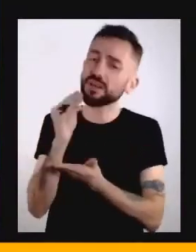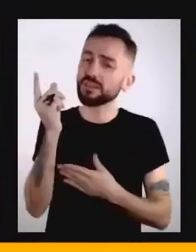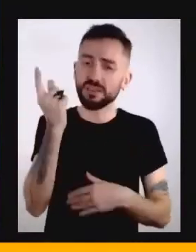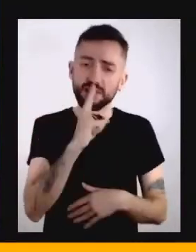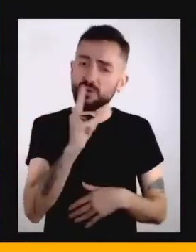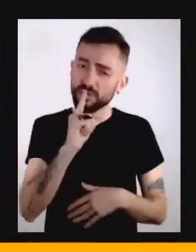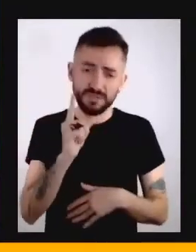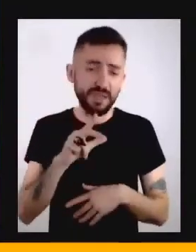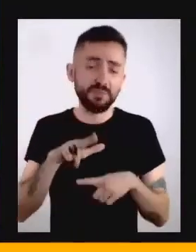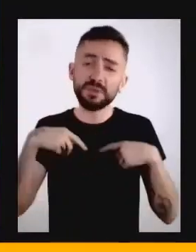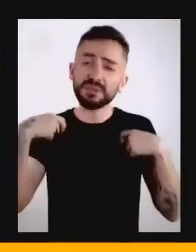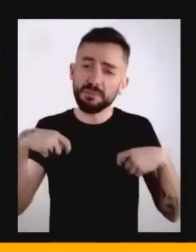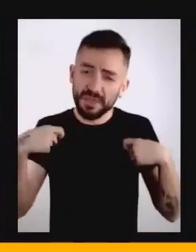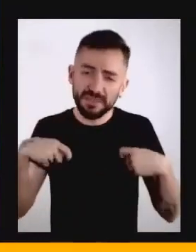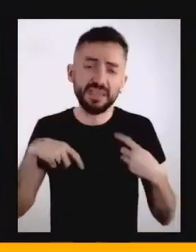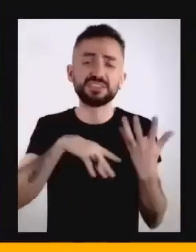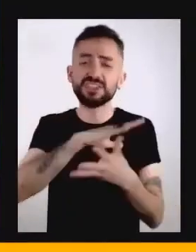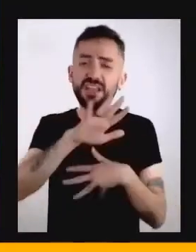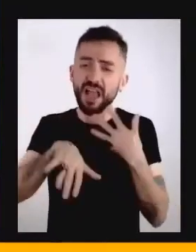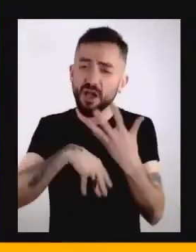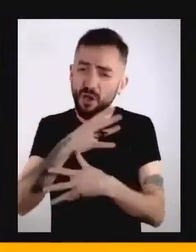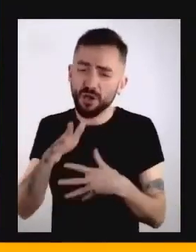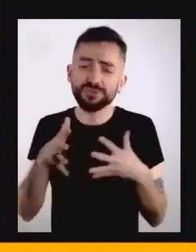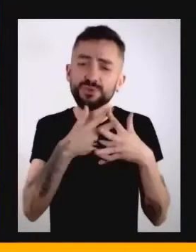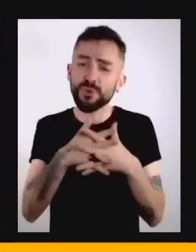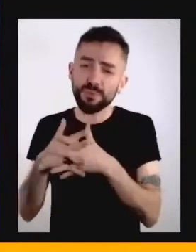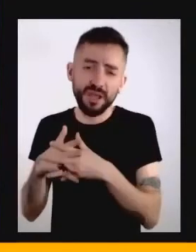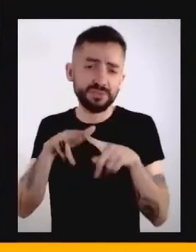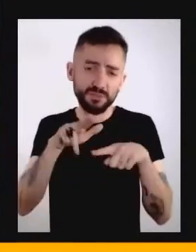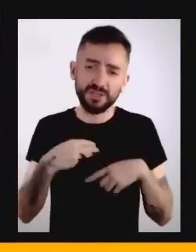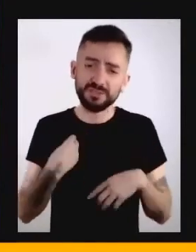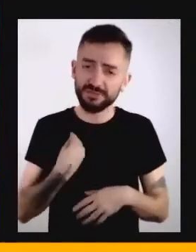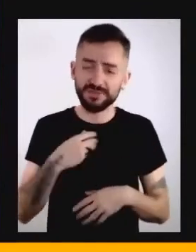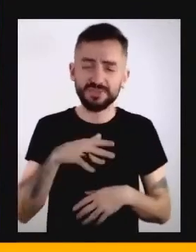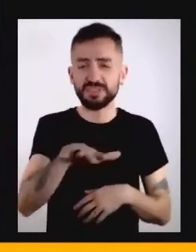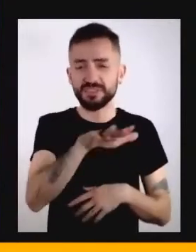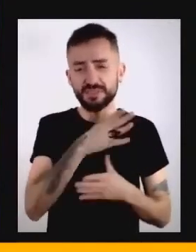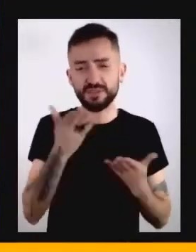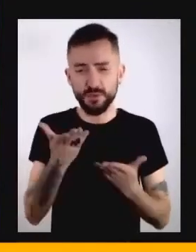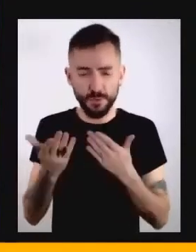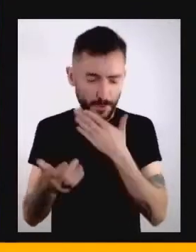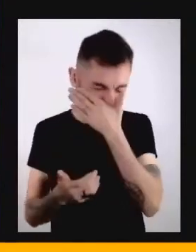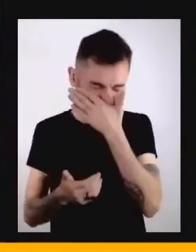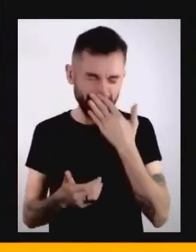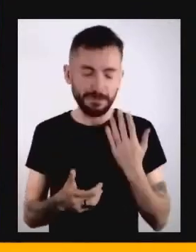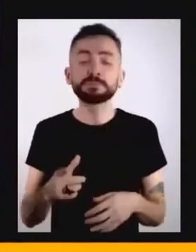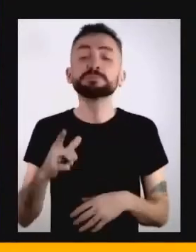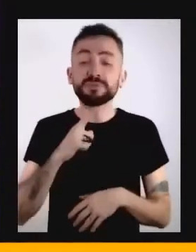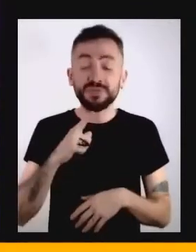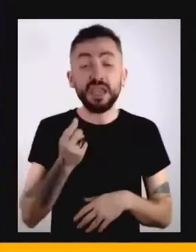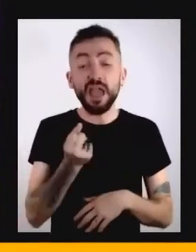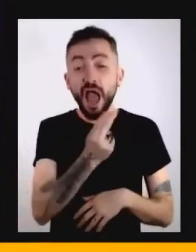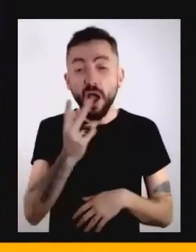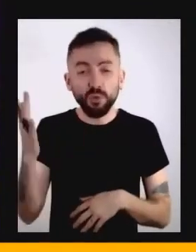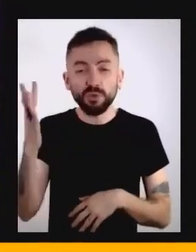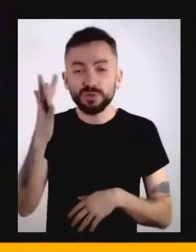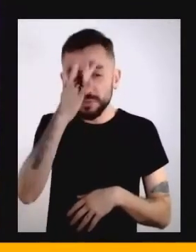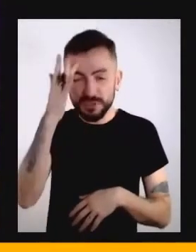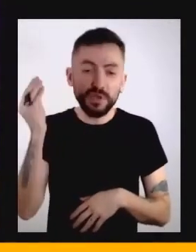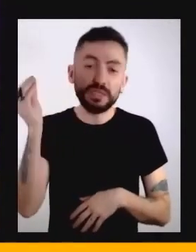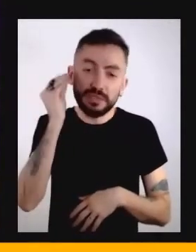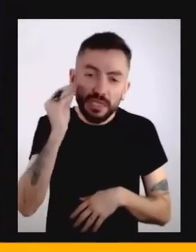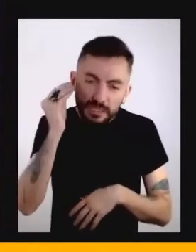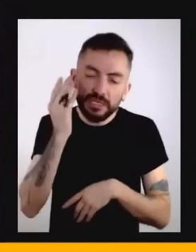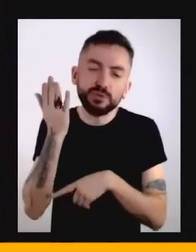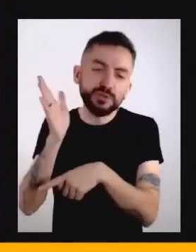caótico, complexo da vida em sociedade de hoje. Existem abordagens que buscam fazer esse resgate, que